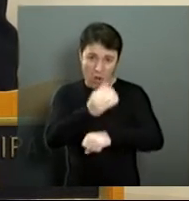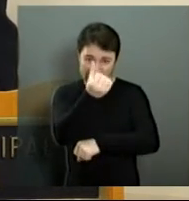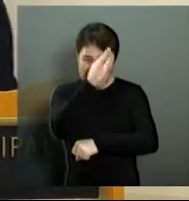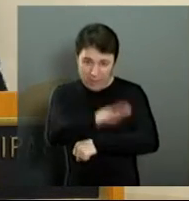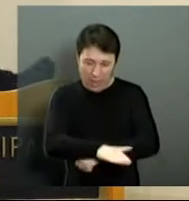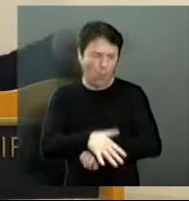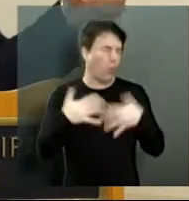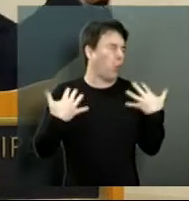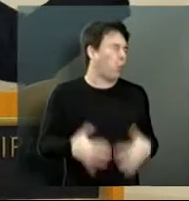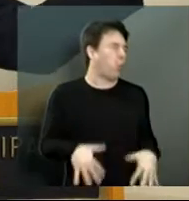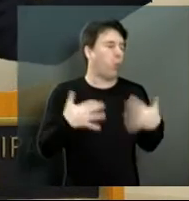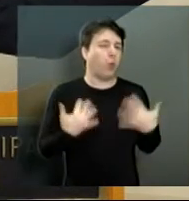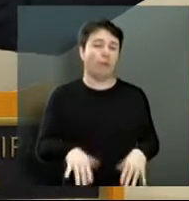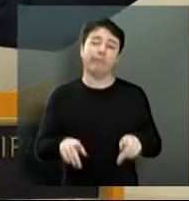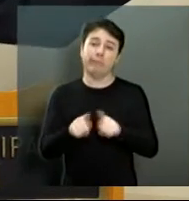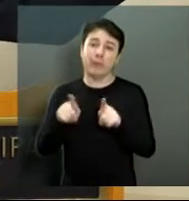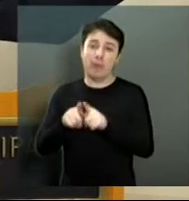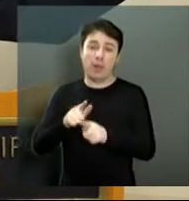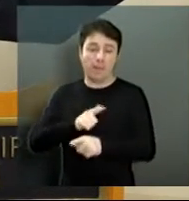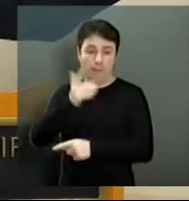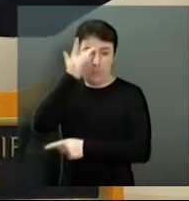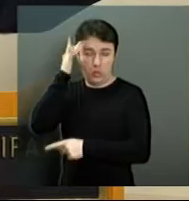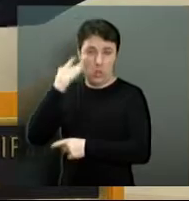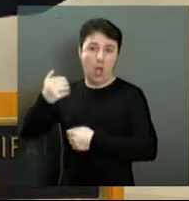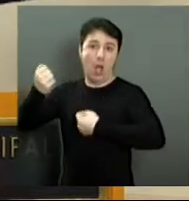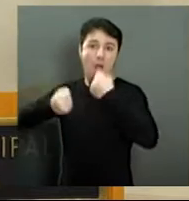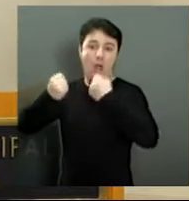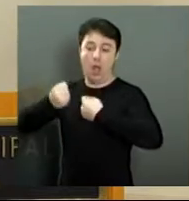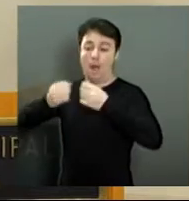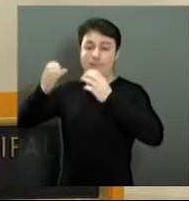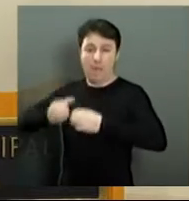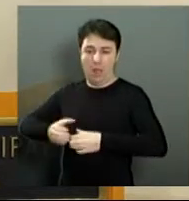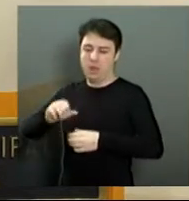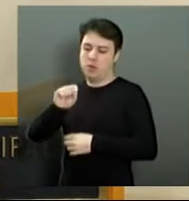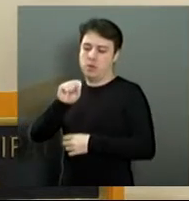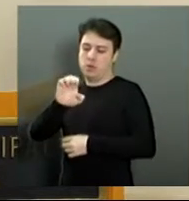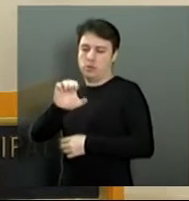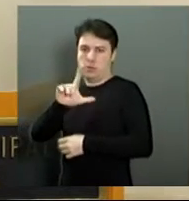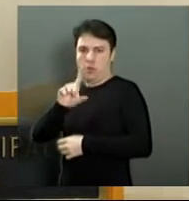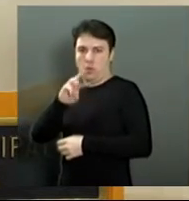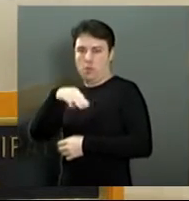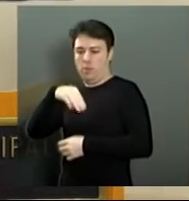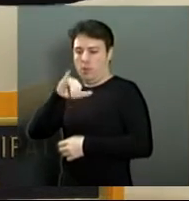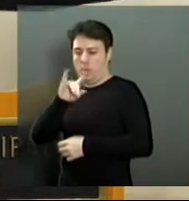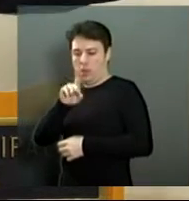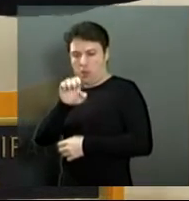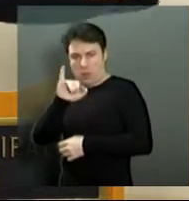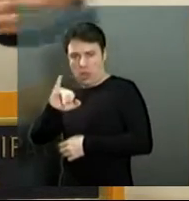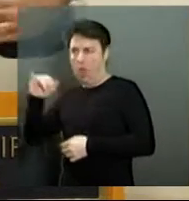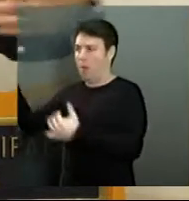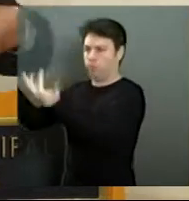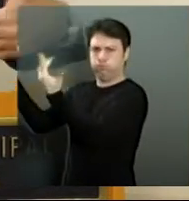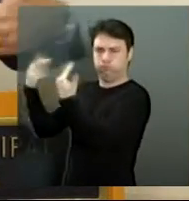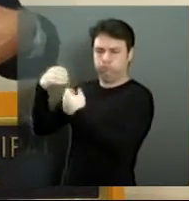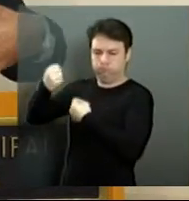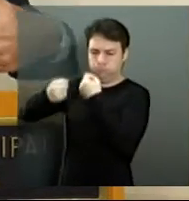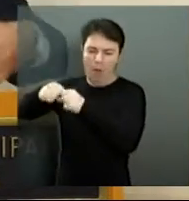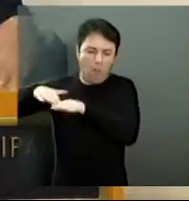seis e dez, quem vem também da Napoleão Selma e Dei, tem que pegar ali também a Queiroz Filho, aí dá um...